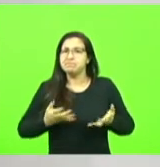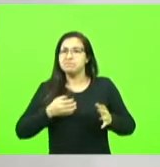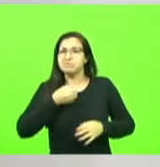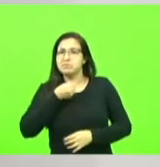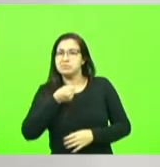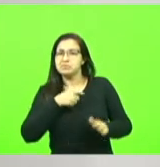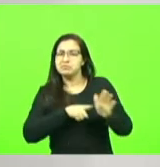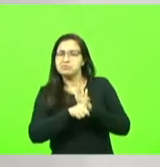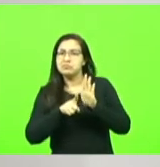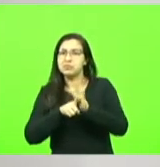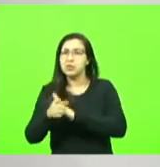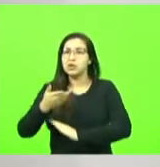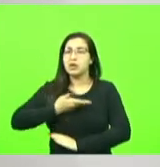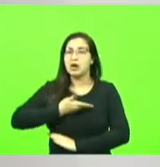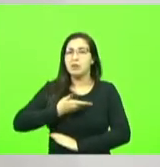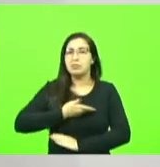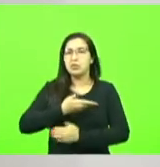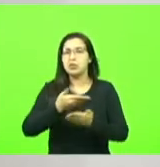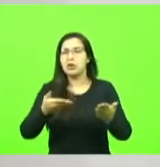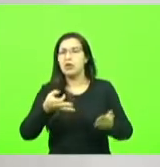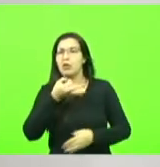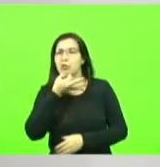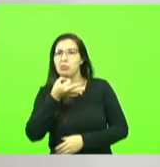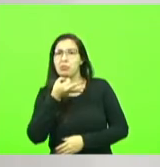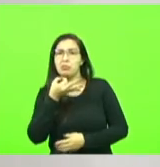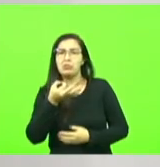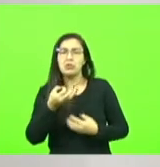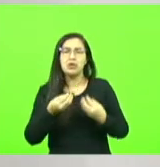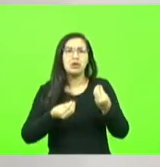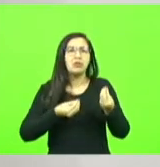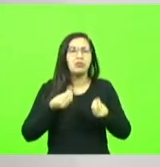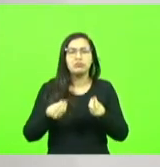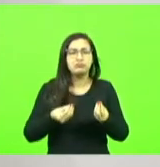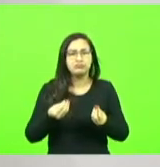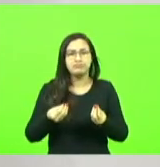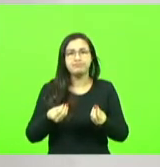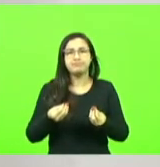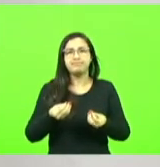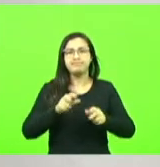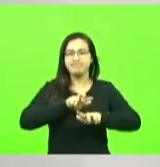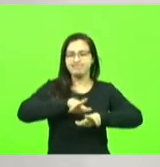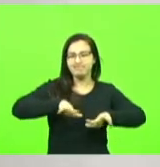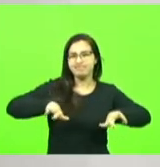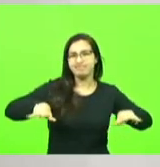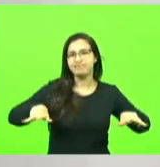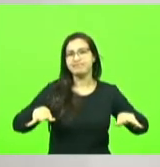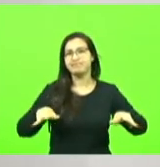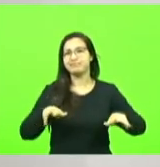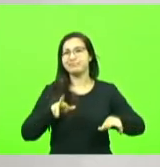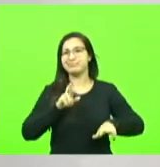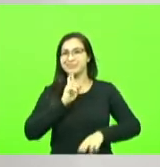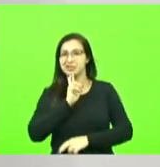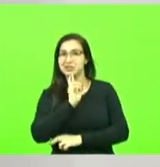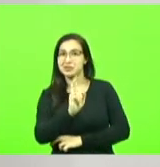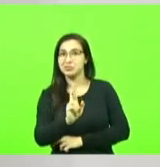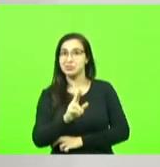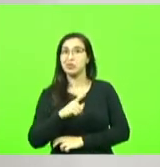saber qual a opinião deles sobre os temas abordados a diversidade das respostas foi enorme